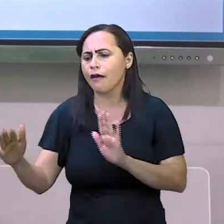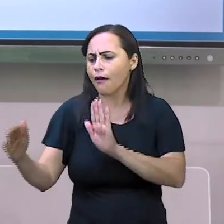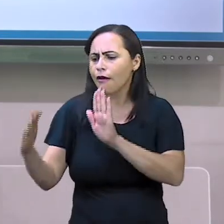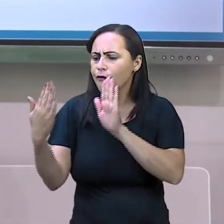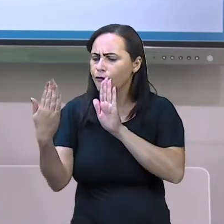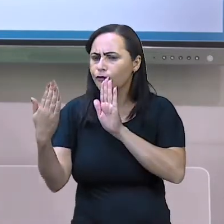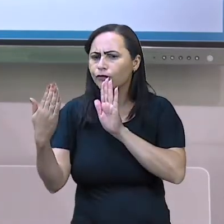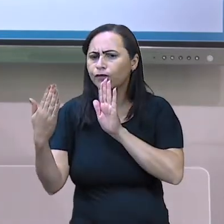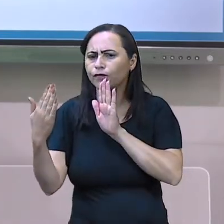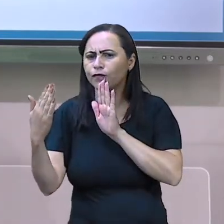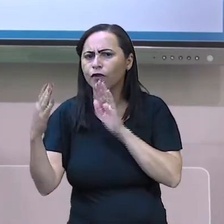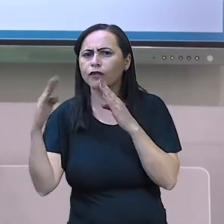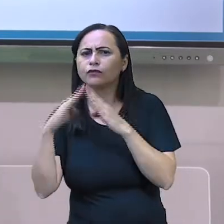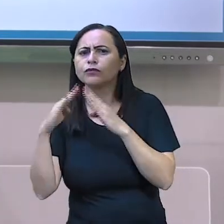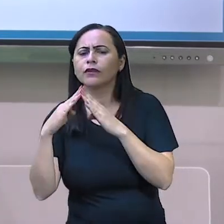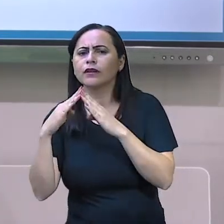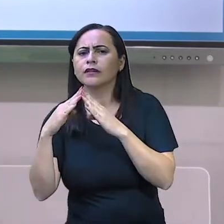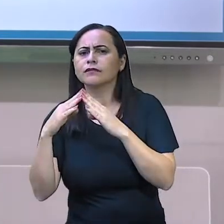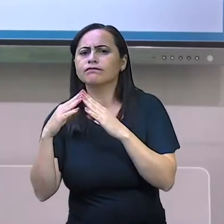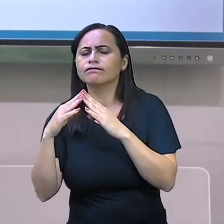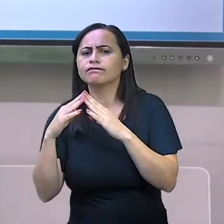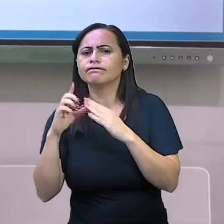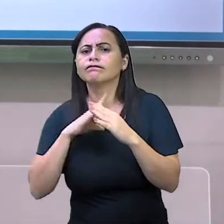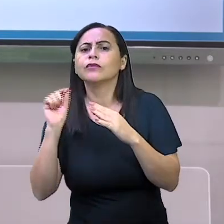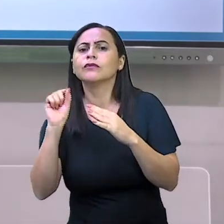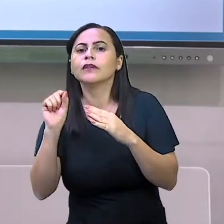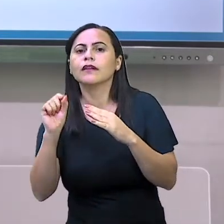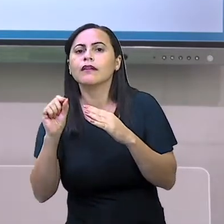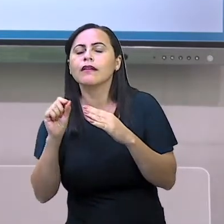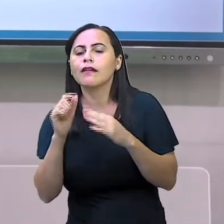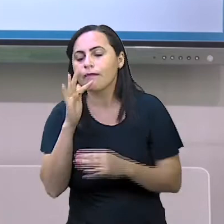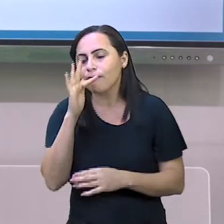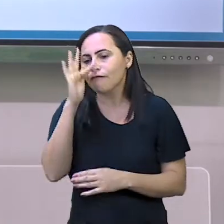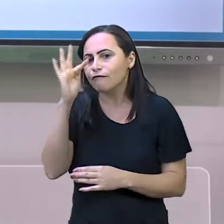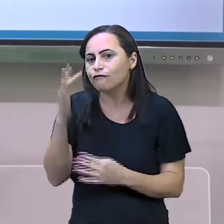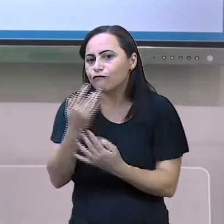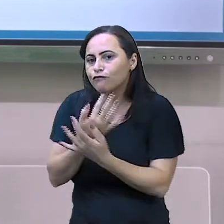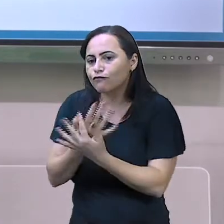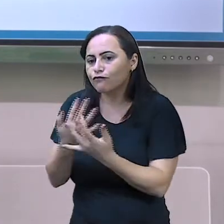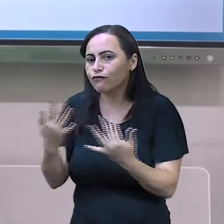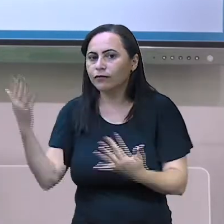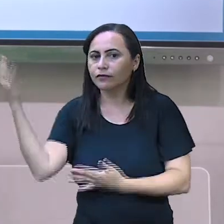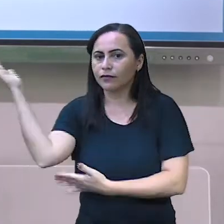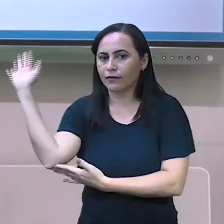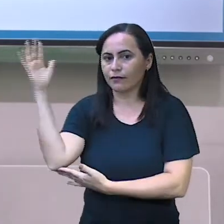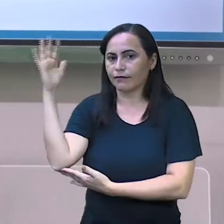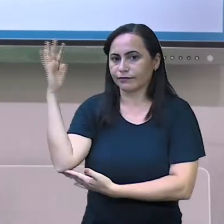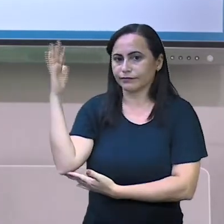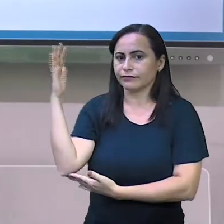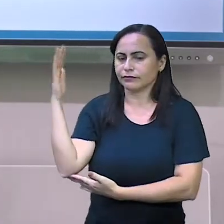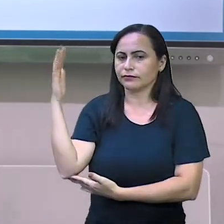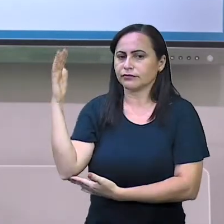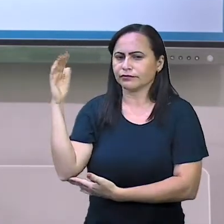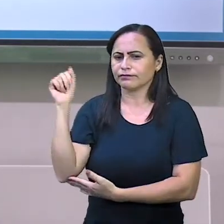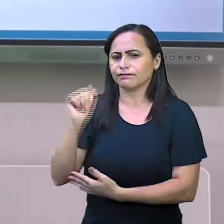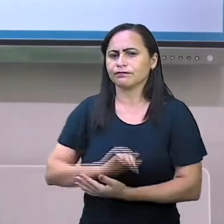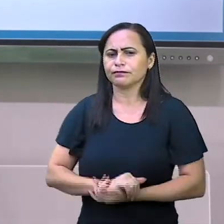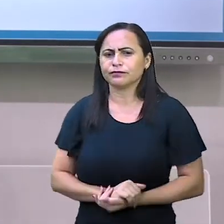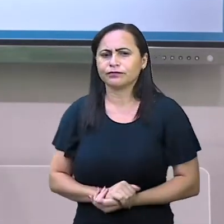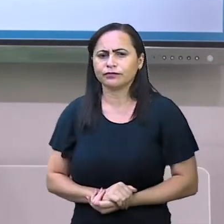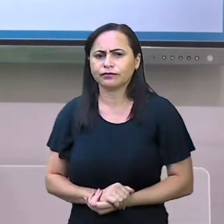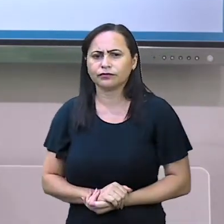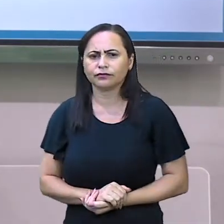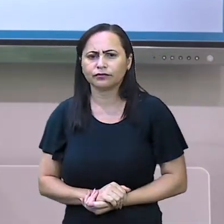Pensa aí Tem plantas Tem plantas Árvores Não